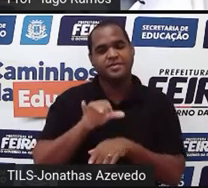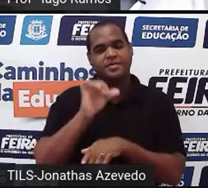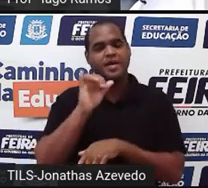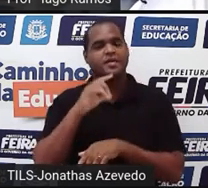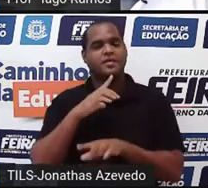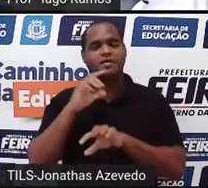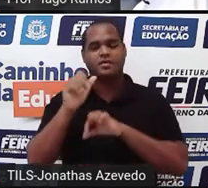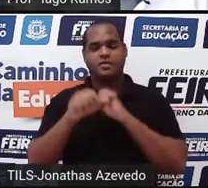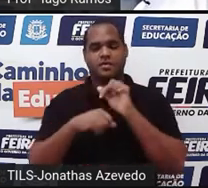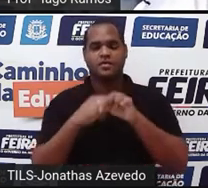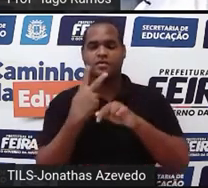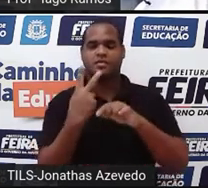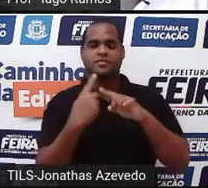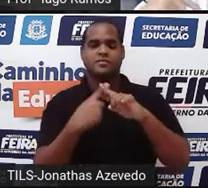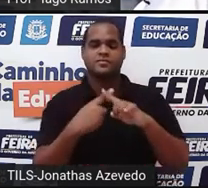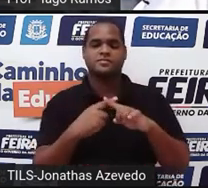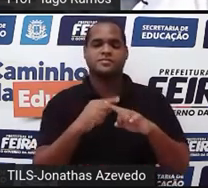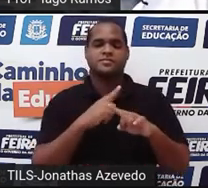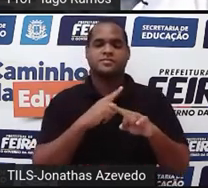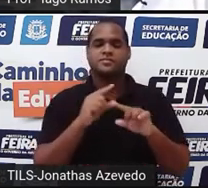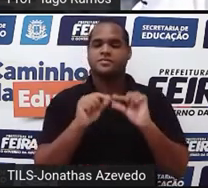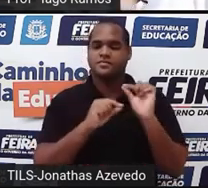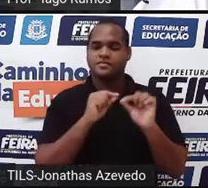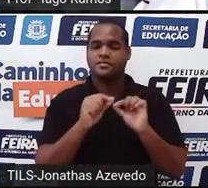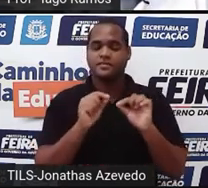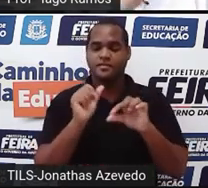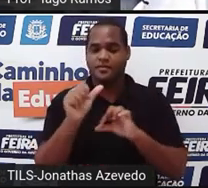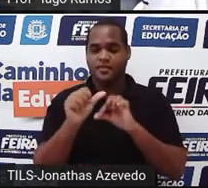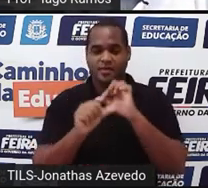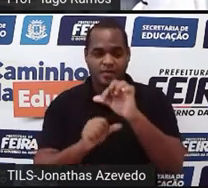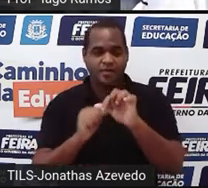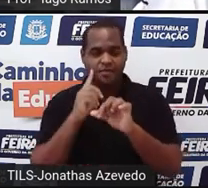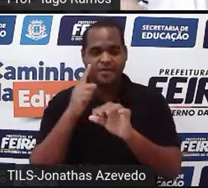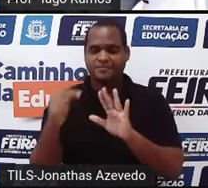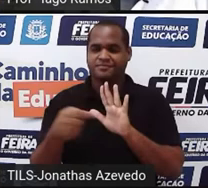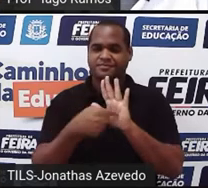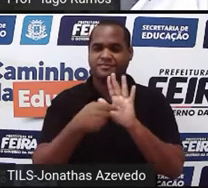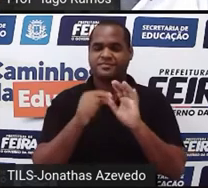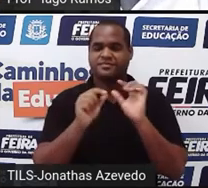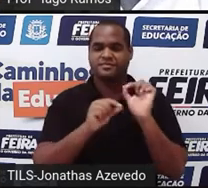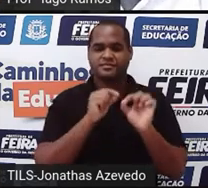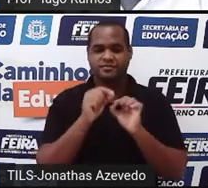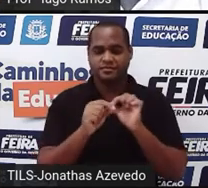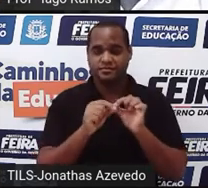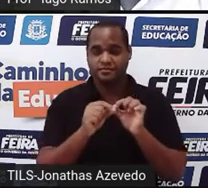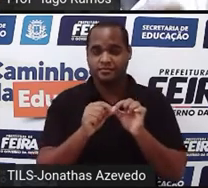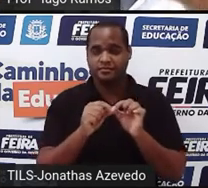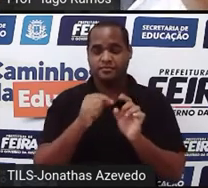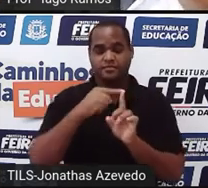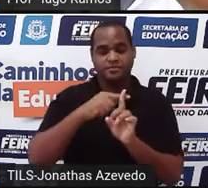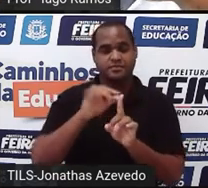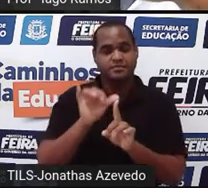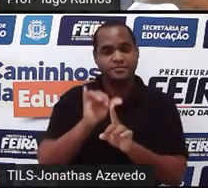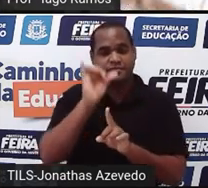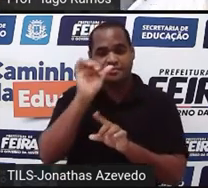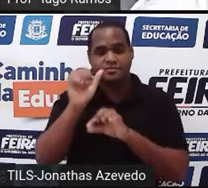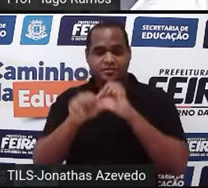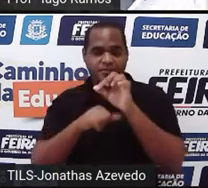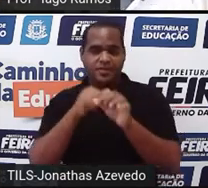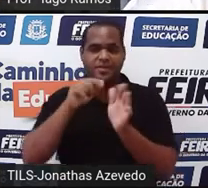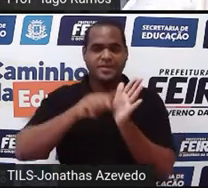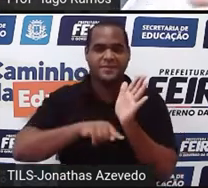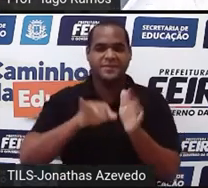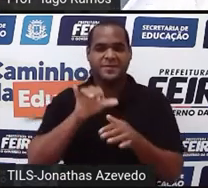2x, e agora vai anular uma das letras. E esse era o meu objetivo, porque mais y em cima, menos y